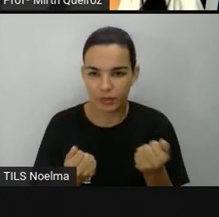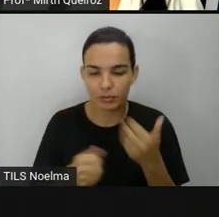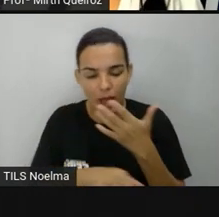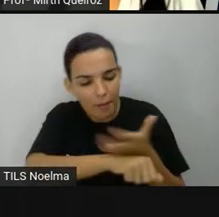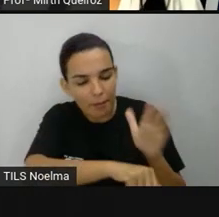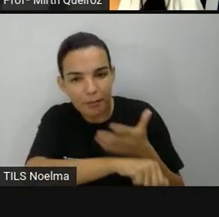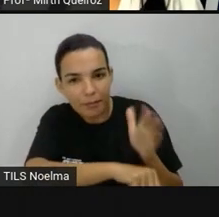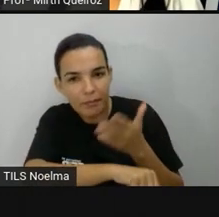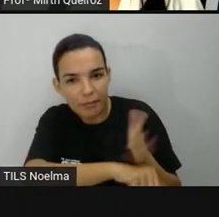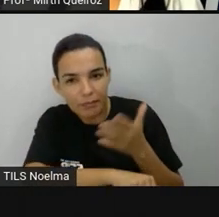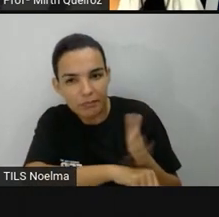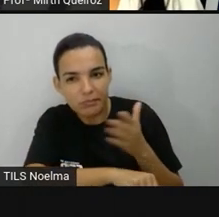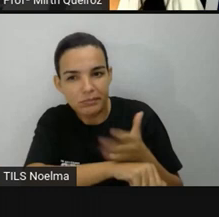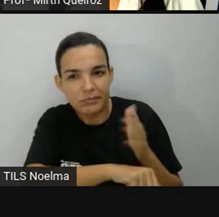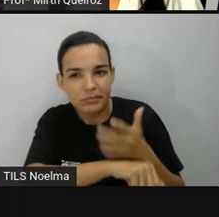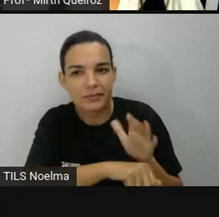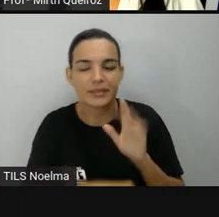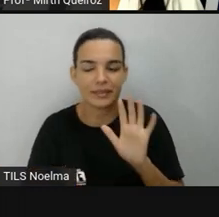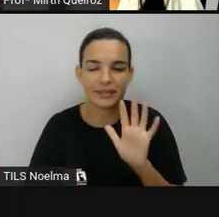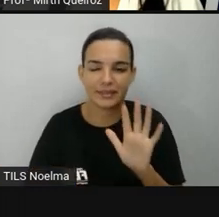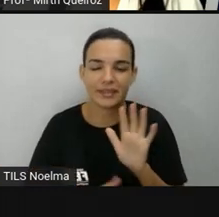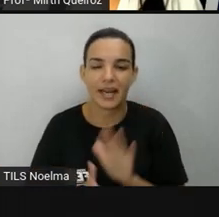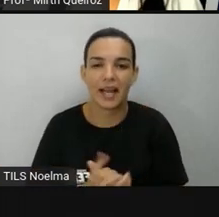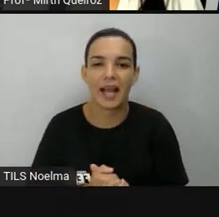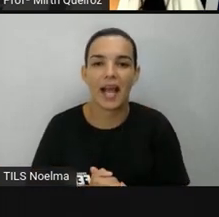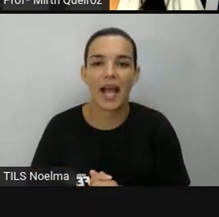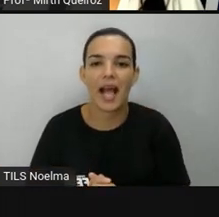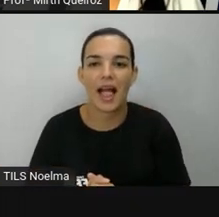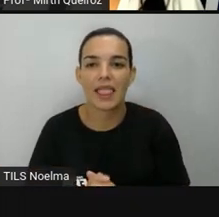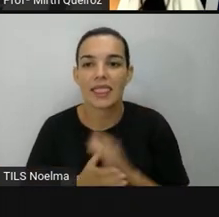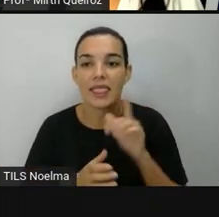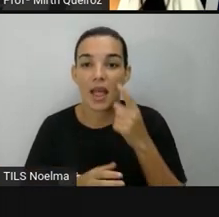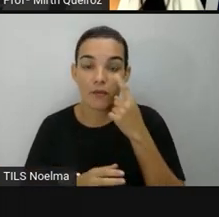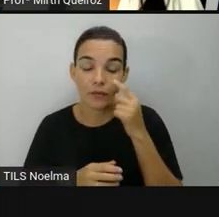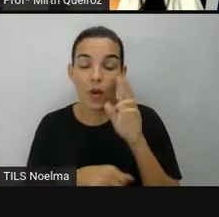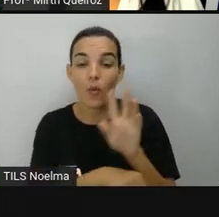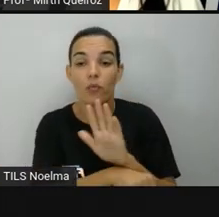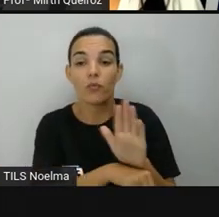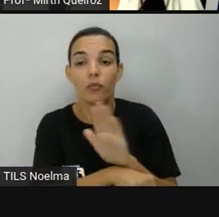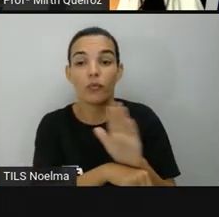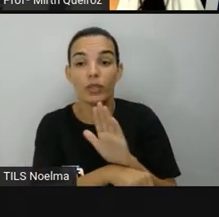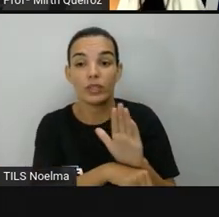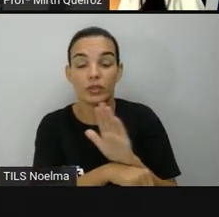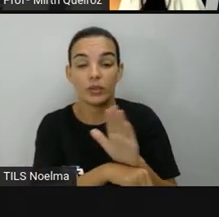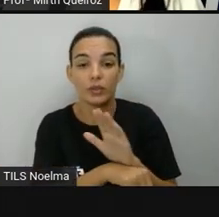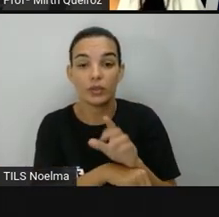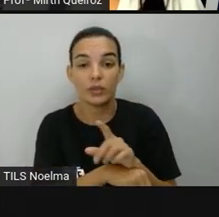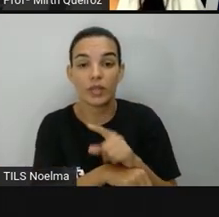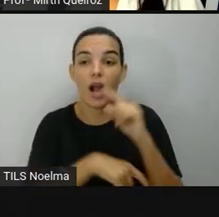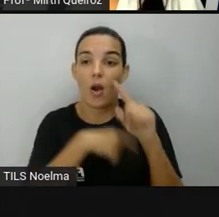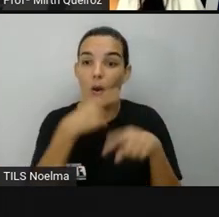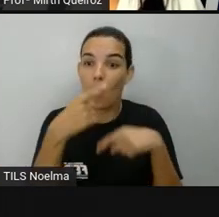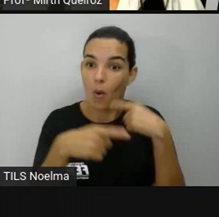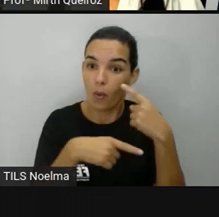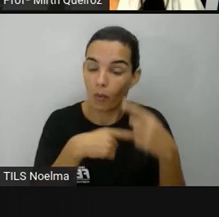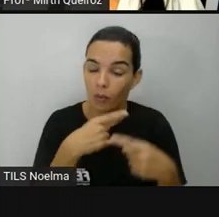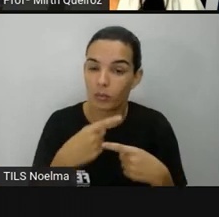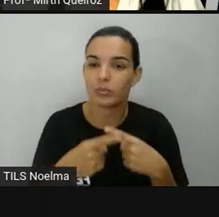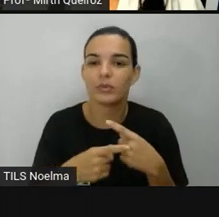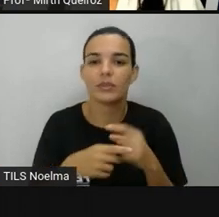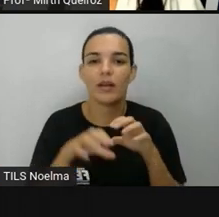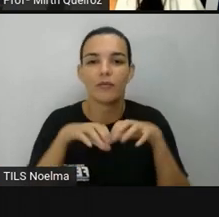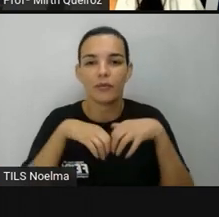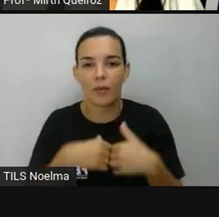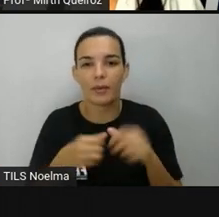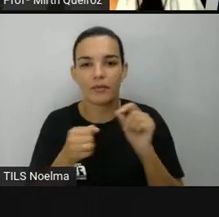Vamos praticar um pouquinho aí. E antes da gente praticar, nós vamos ver um vídeo aqui. Que é uma outra forma da gente